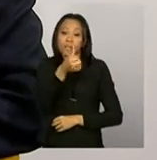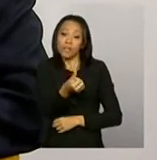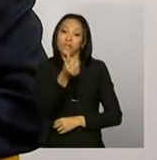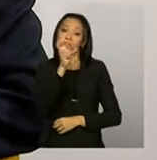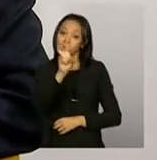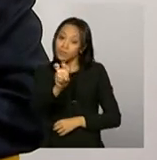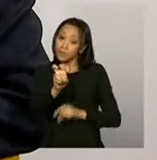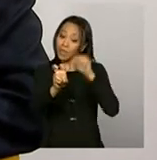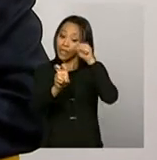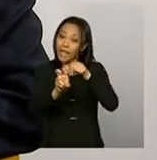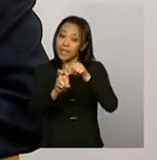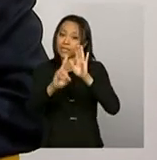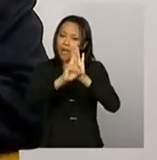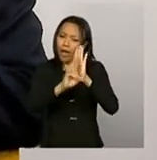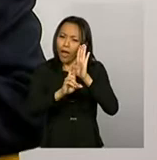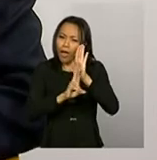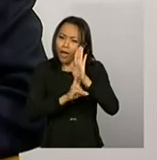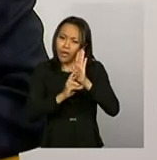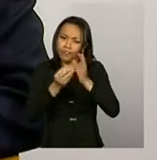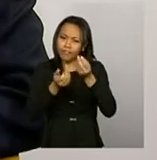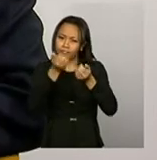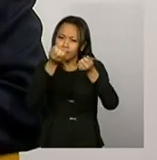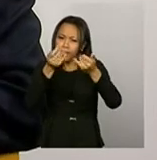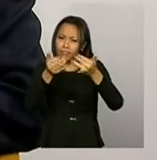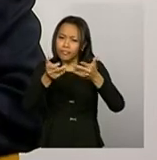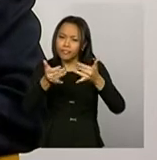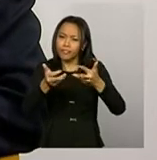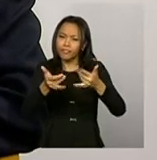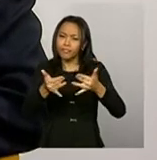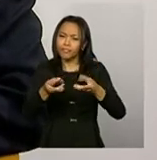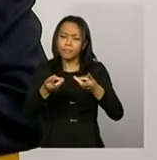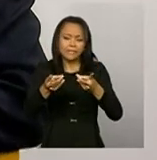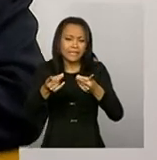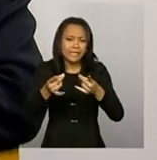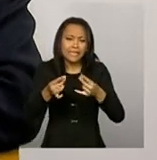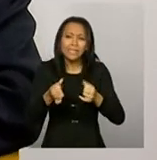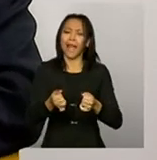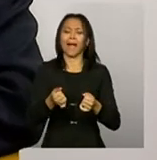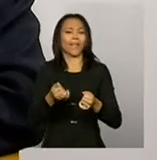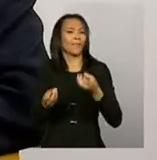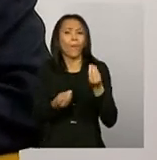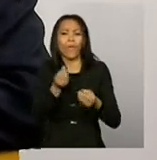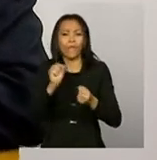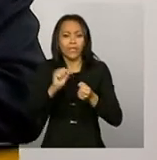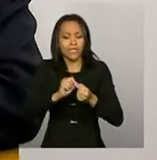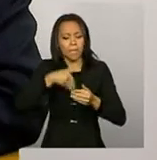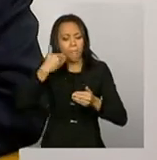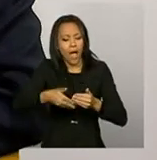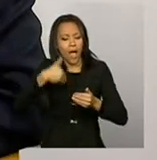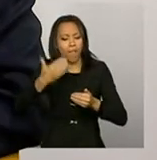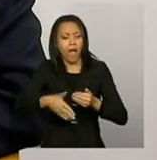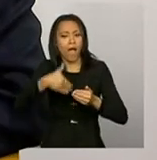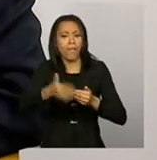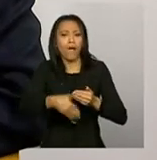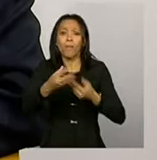nessa instrução, é mostrado detalhadamente, passo a passo, como é que deve ser